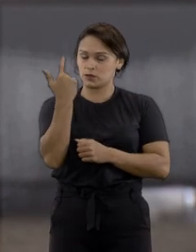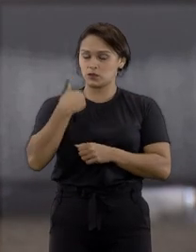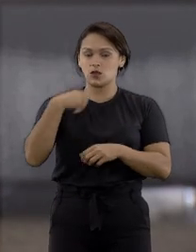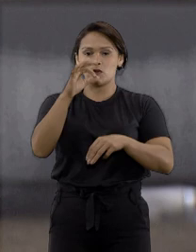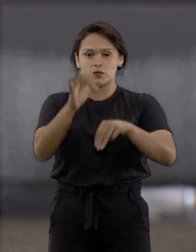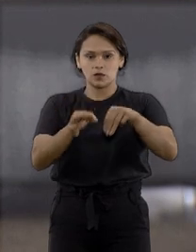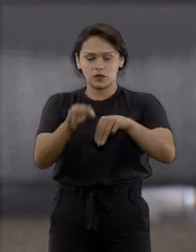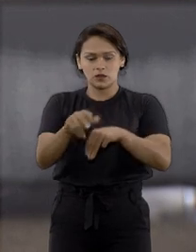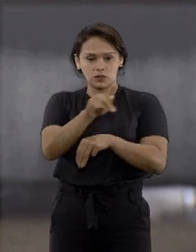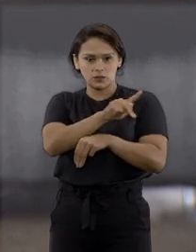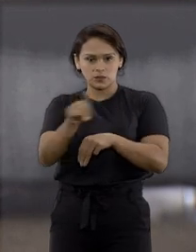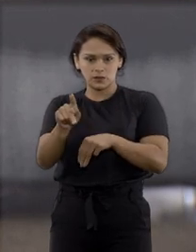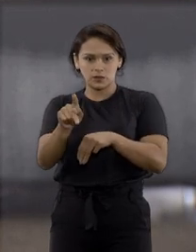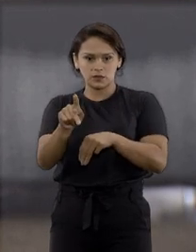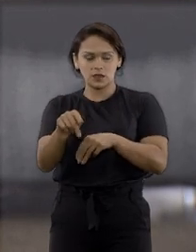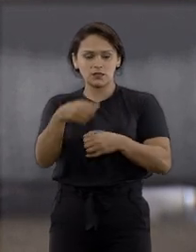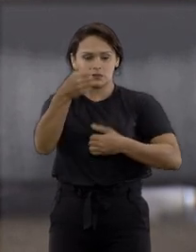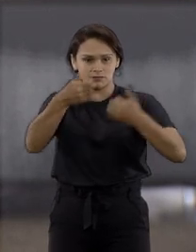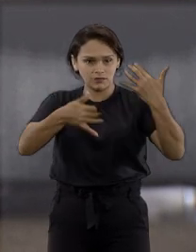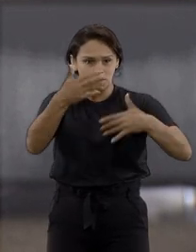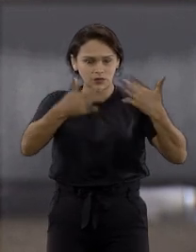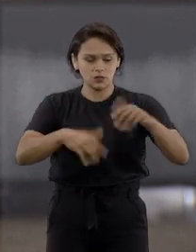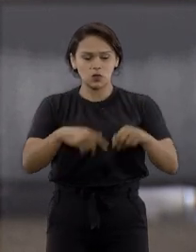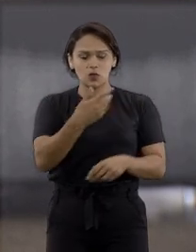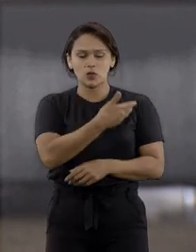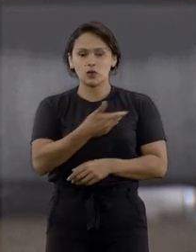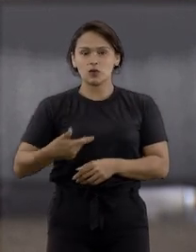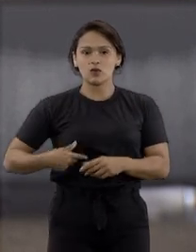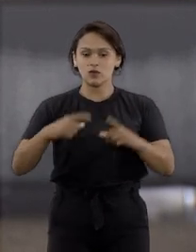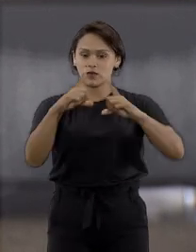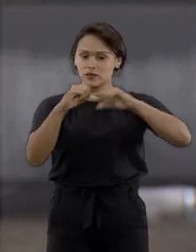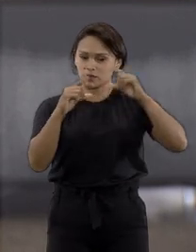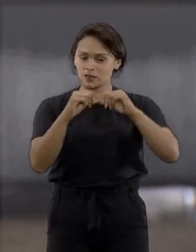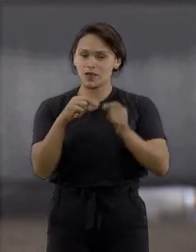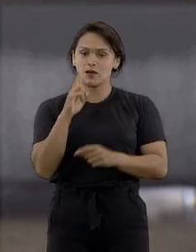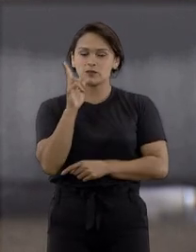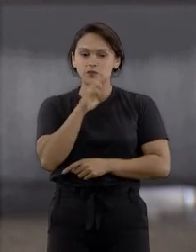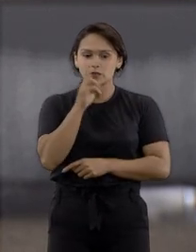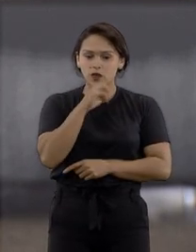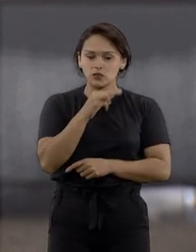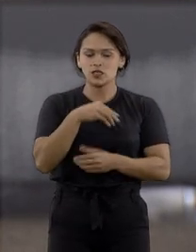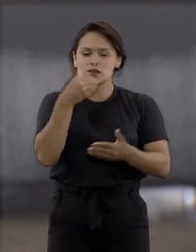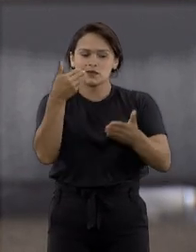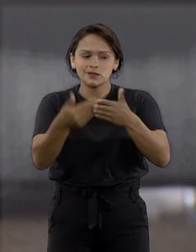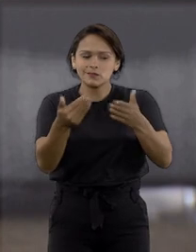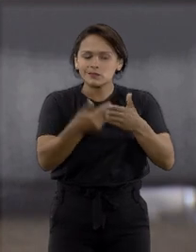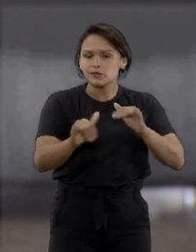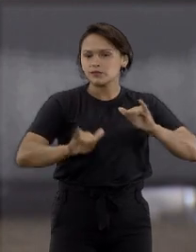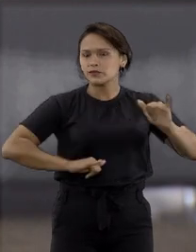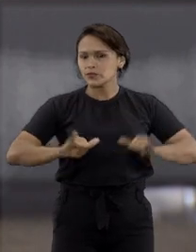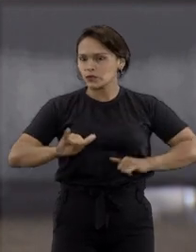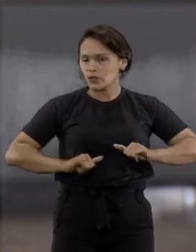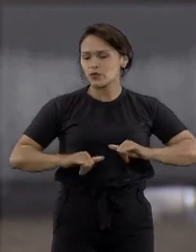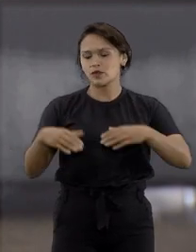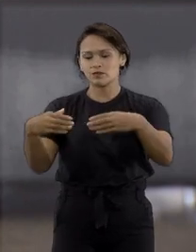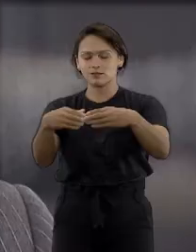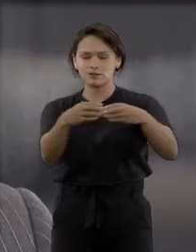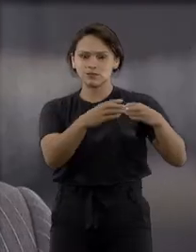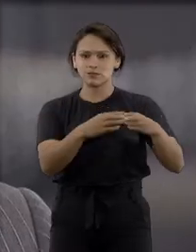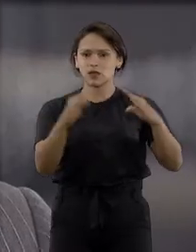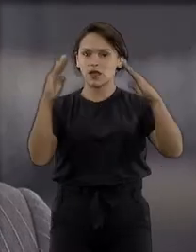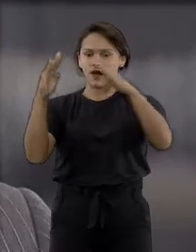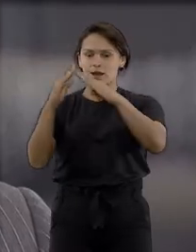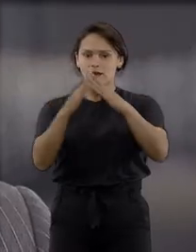do STJ, ministro Humberto Martins, o governo do DF demonstrou a urgência da questão e o prejuízo sofrido pela comunidade do local.